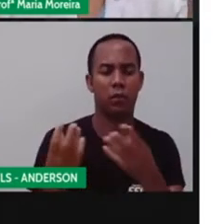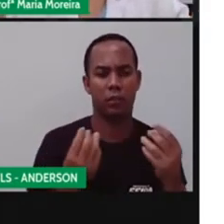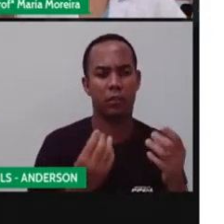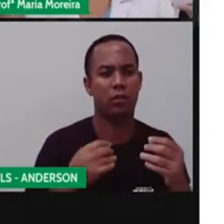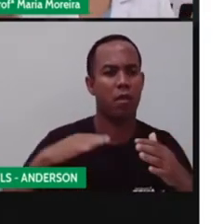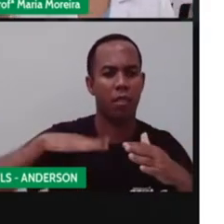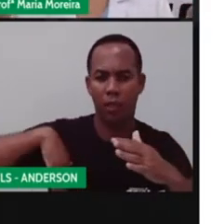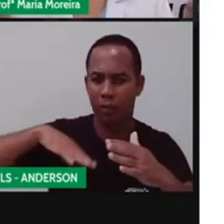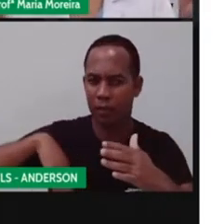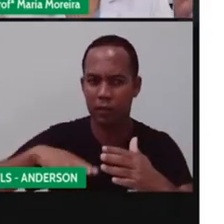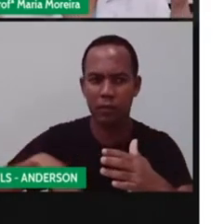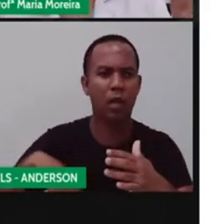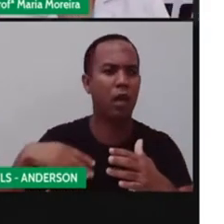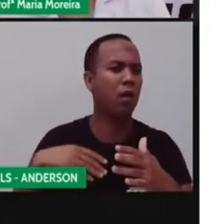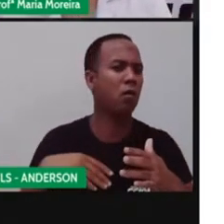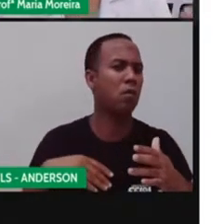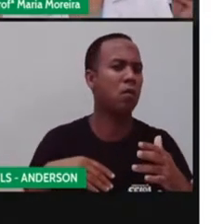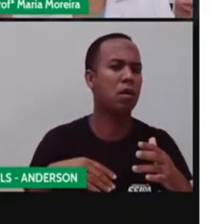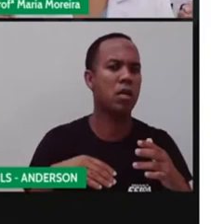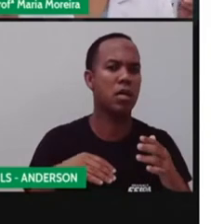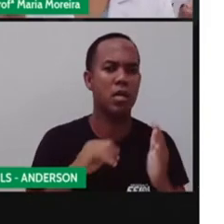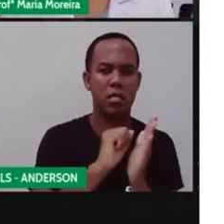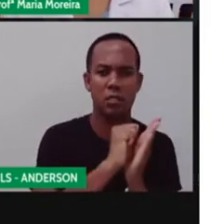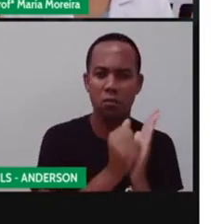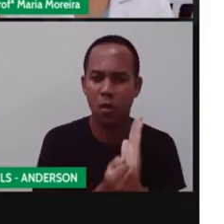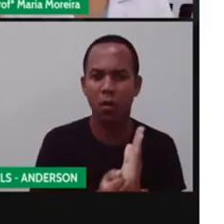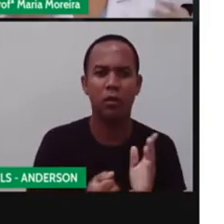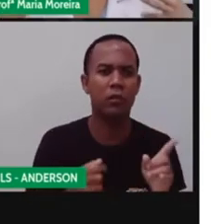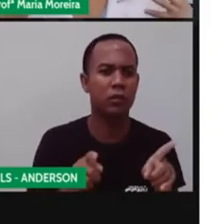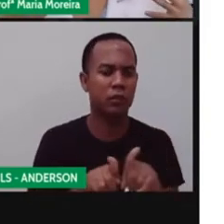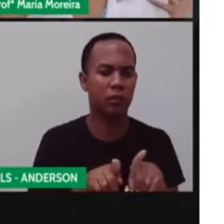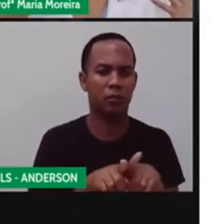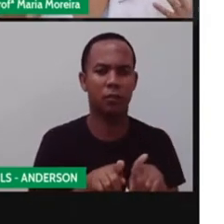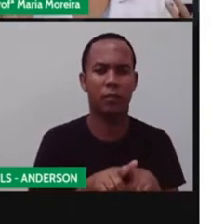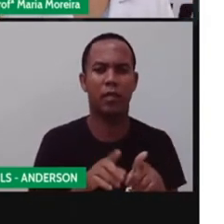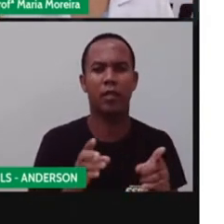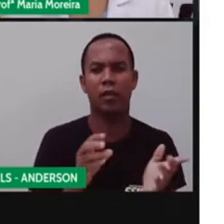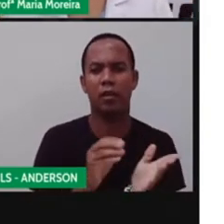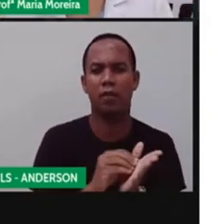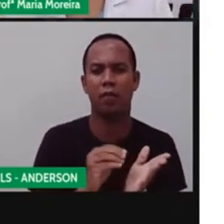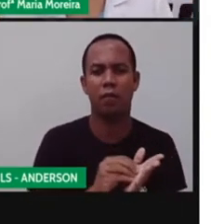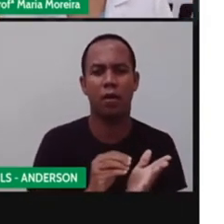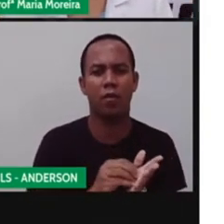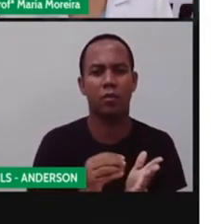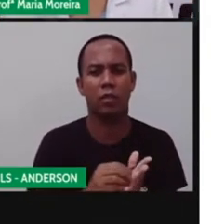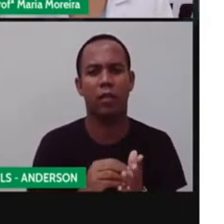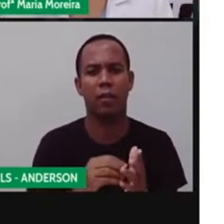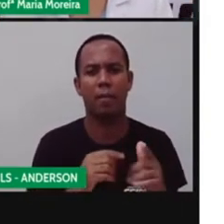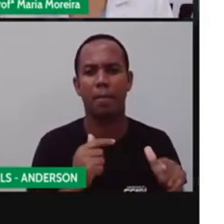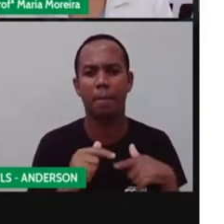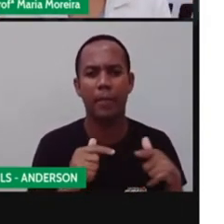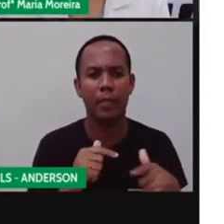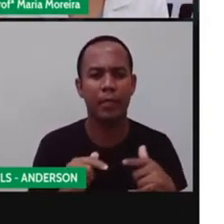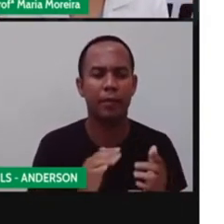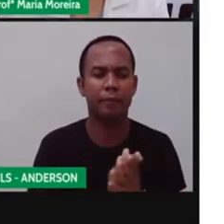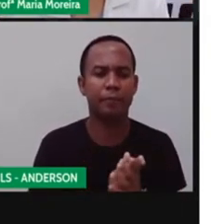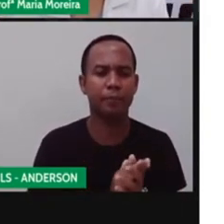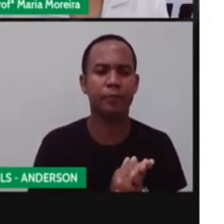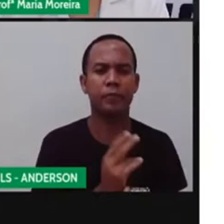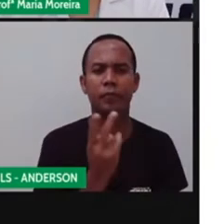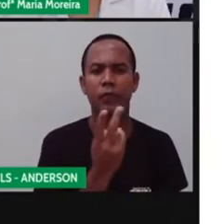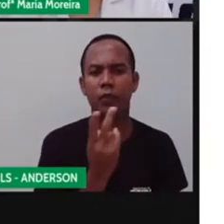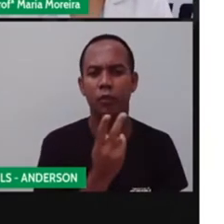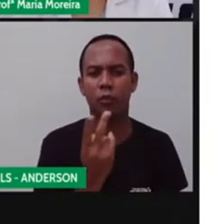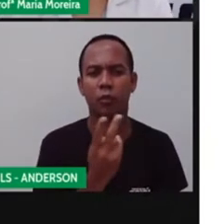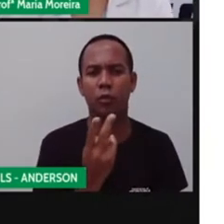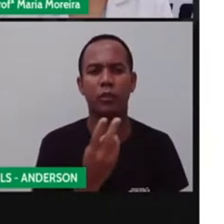é natação, karatê, e acaba também não tendo o quê? Esse momento de brincar, né? Nos dois casos,